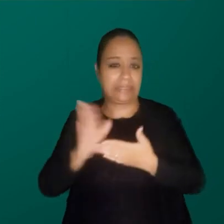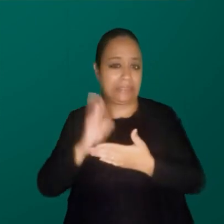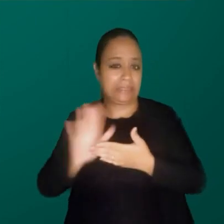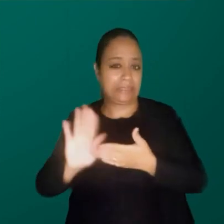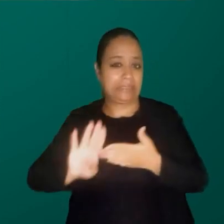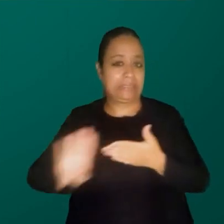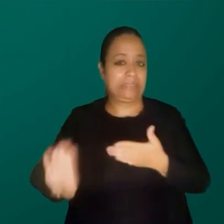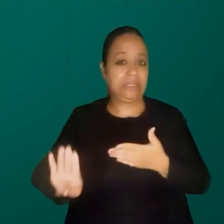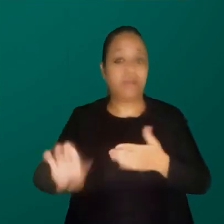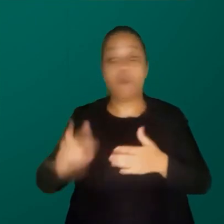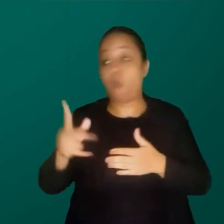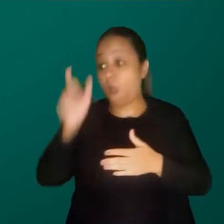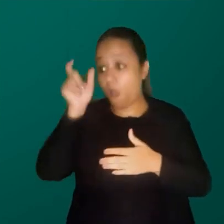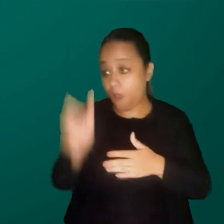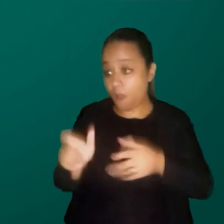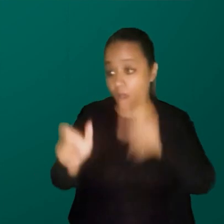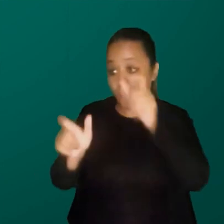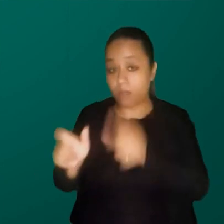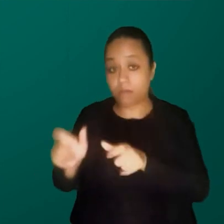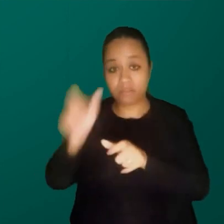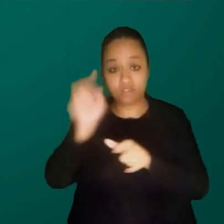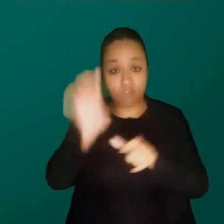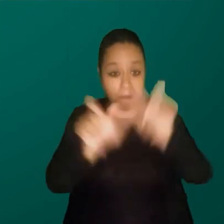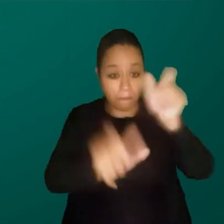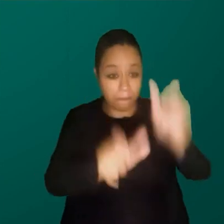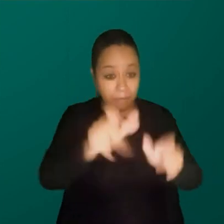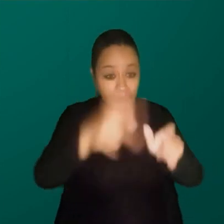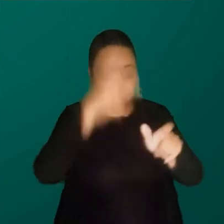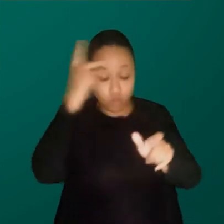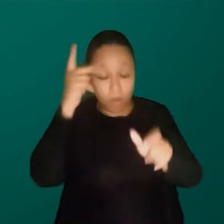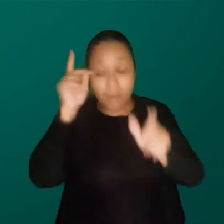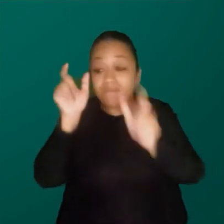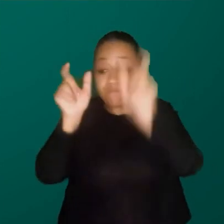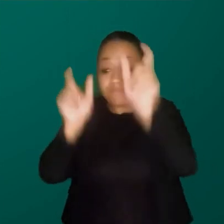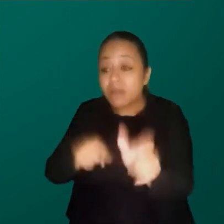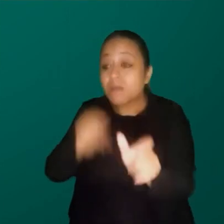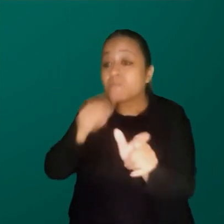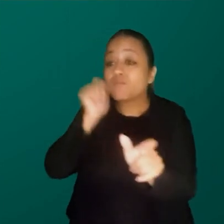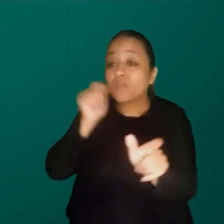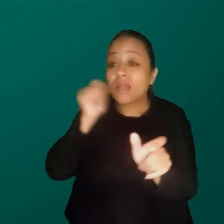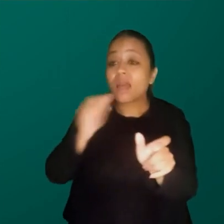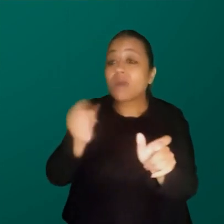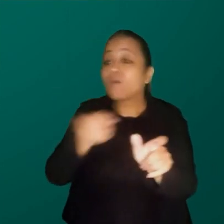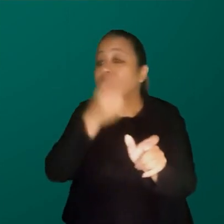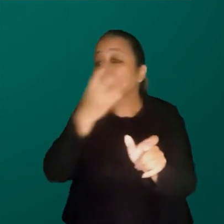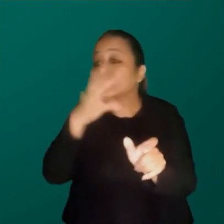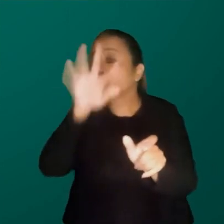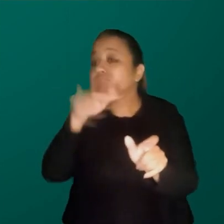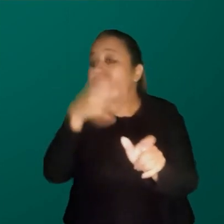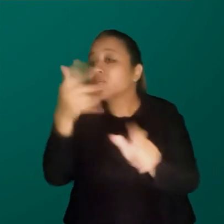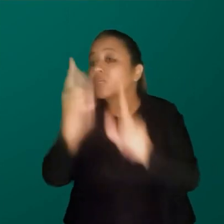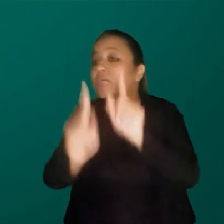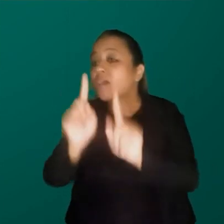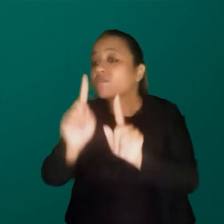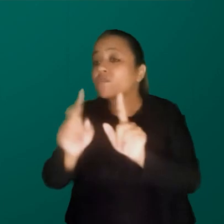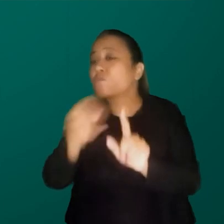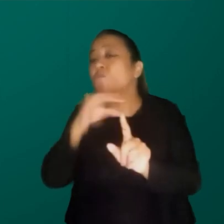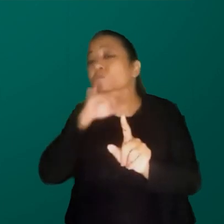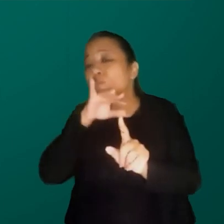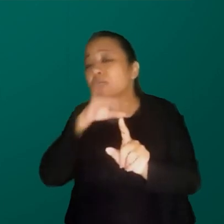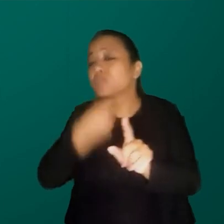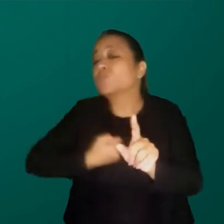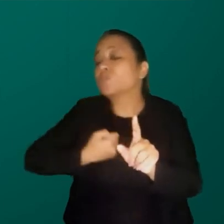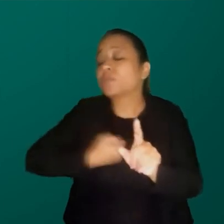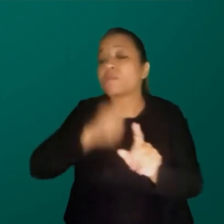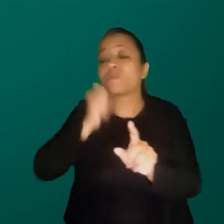discussão e que quando eu olho, eu olho pessoas. Mas eu preciso trazer esse número que é ruim de mulheres, de negros.